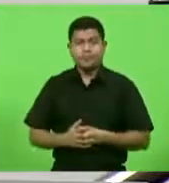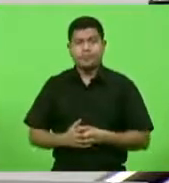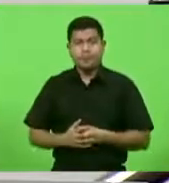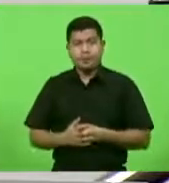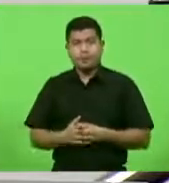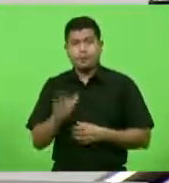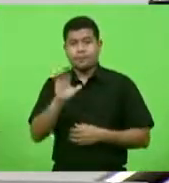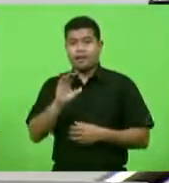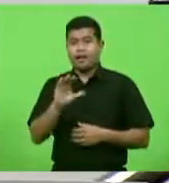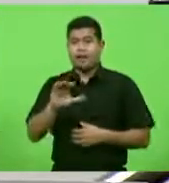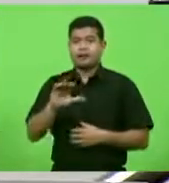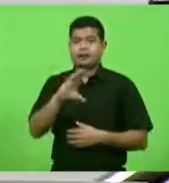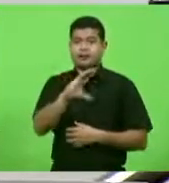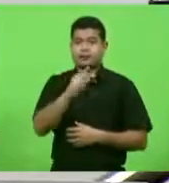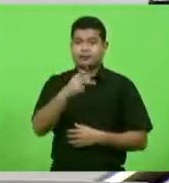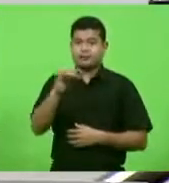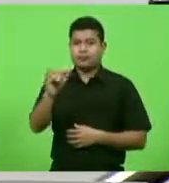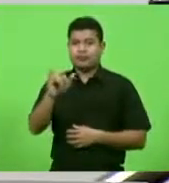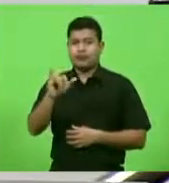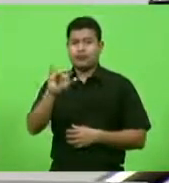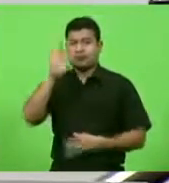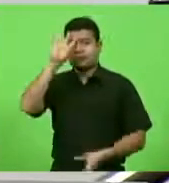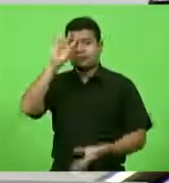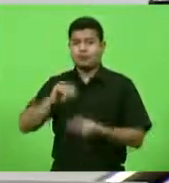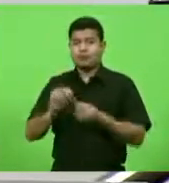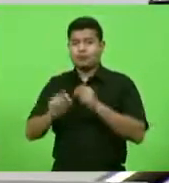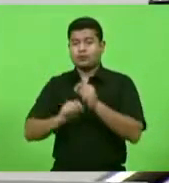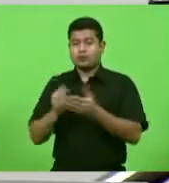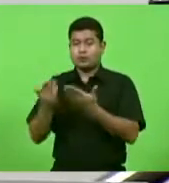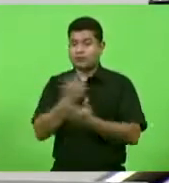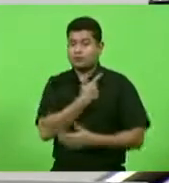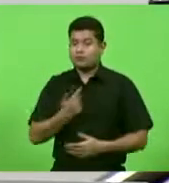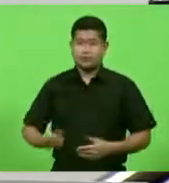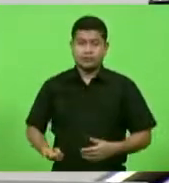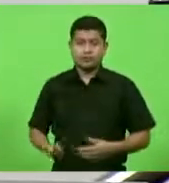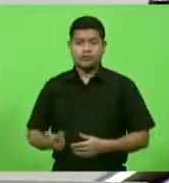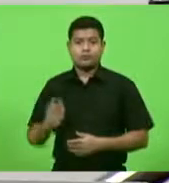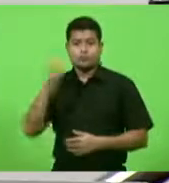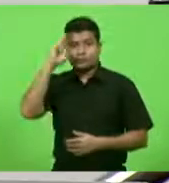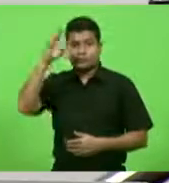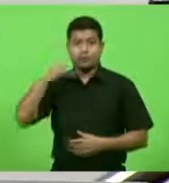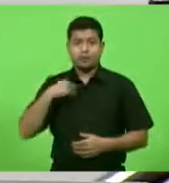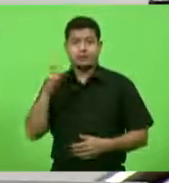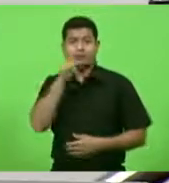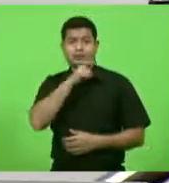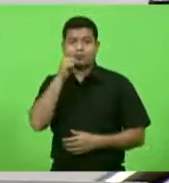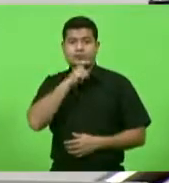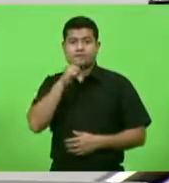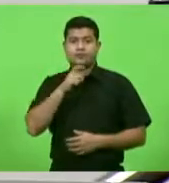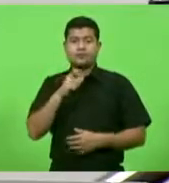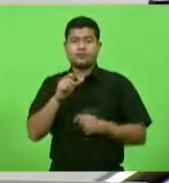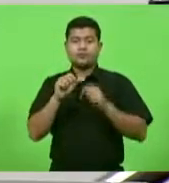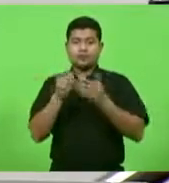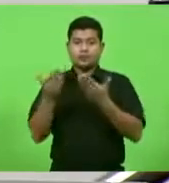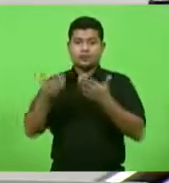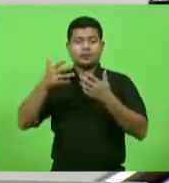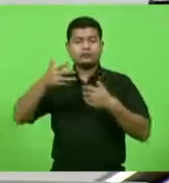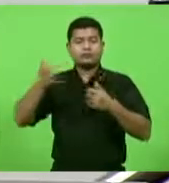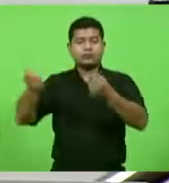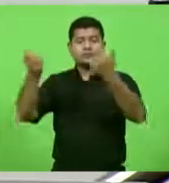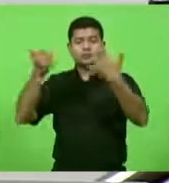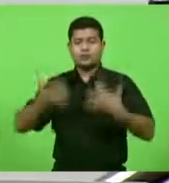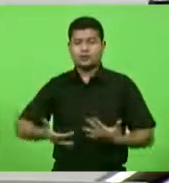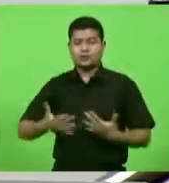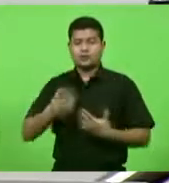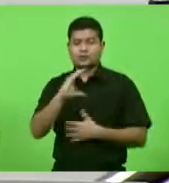respiradores concluiu que o governador Moisés mentiu em seu depoimento à CPI pois tudo indica que ele sabia da